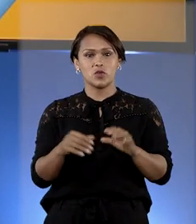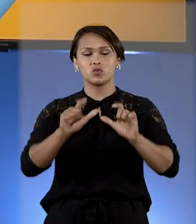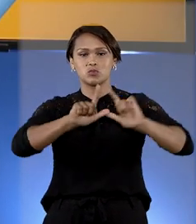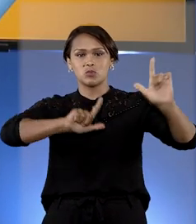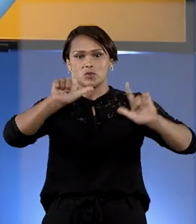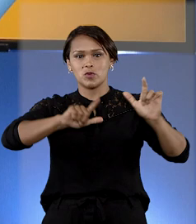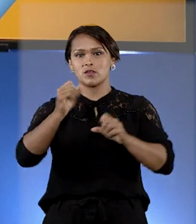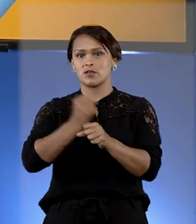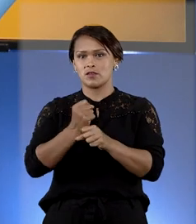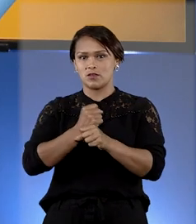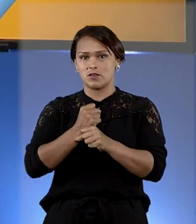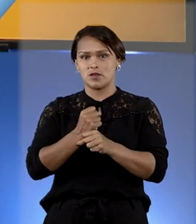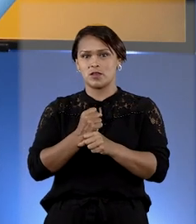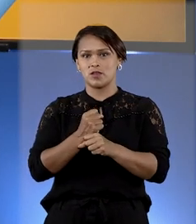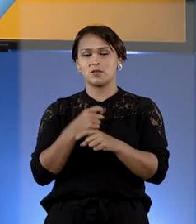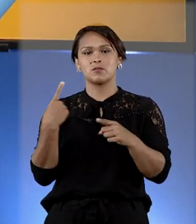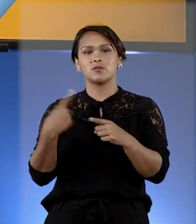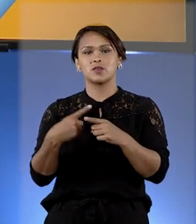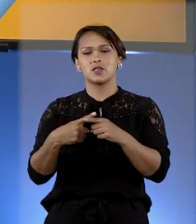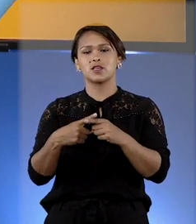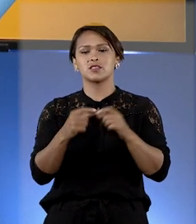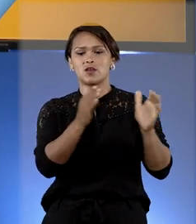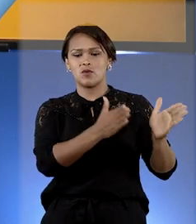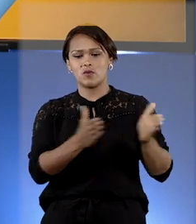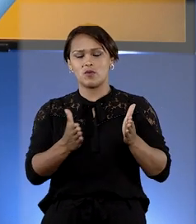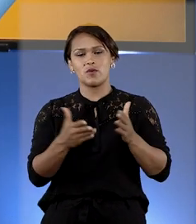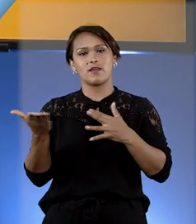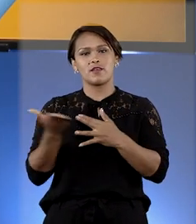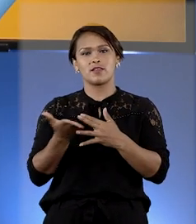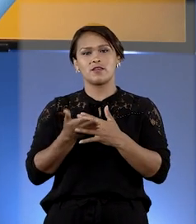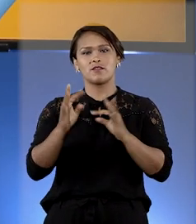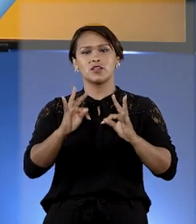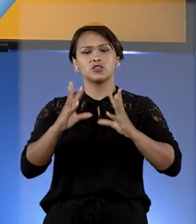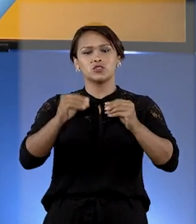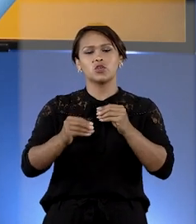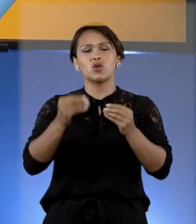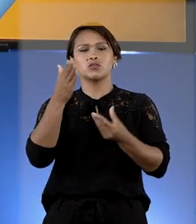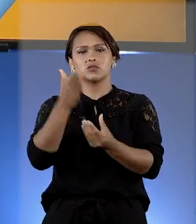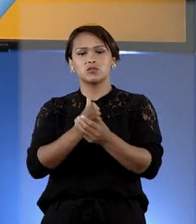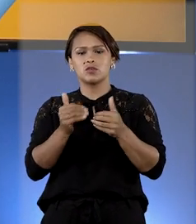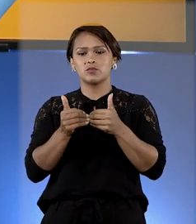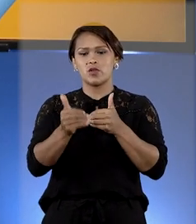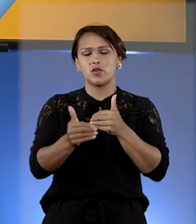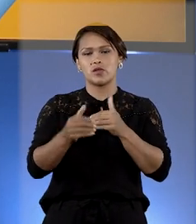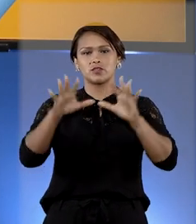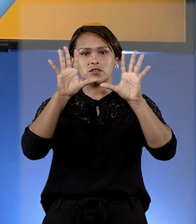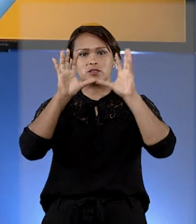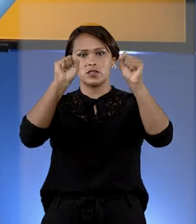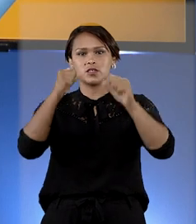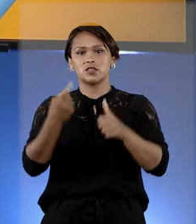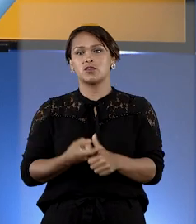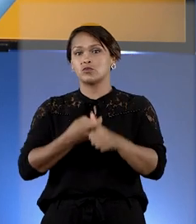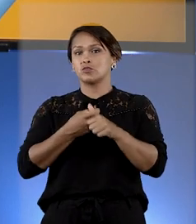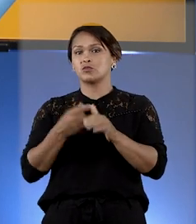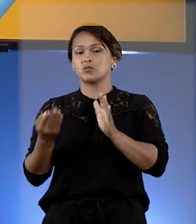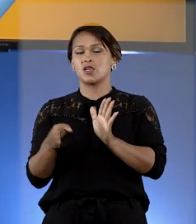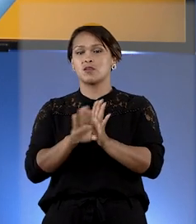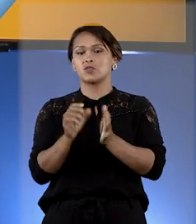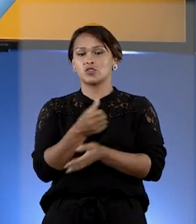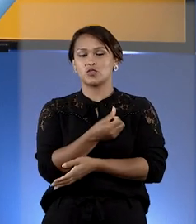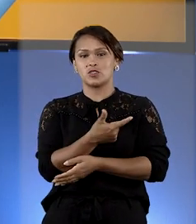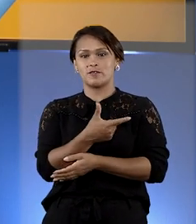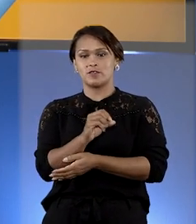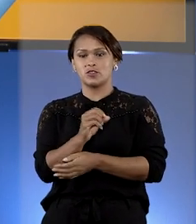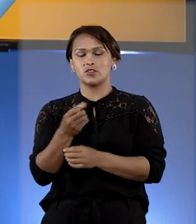último programa do ano. Em razão do recesso forense, os prazos processuais no tribunal estão suspensos a